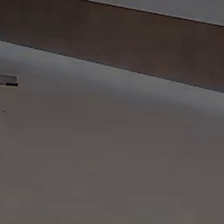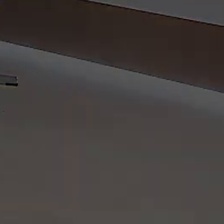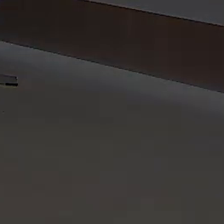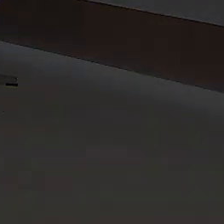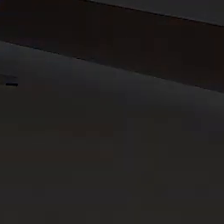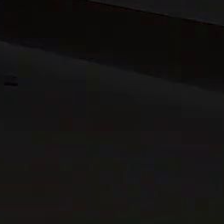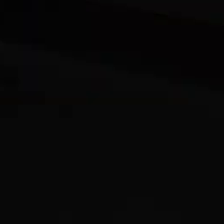Transcrição e Negri